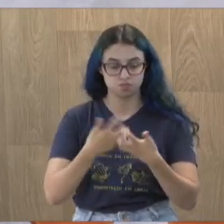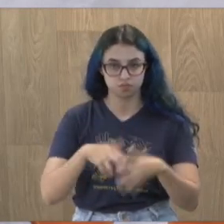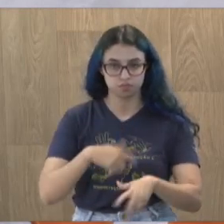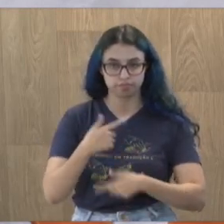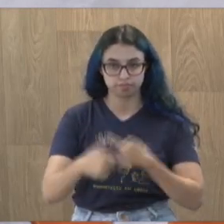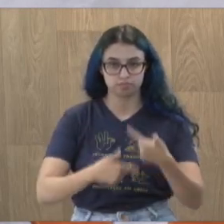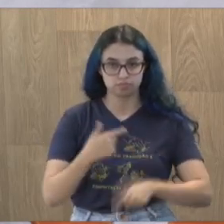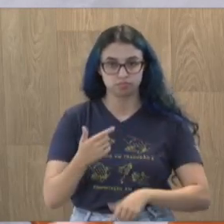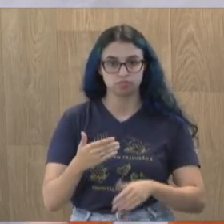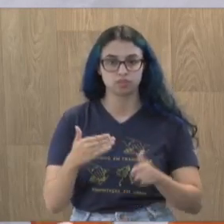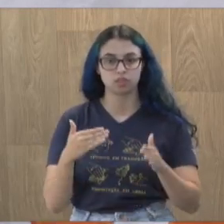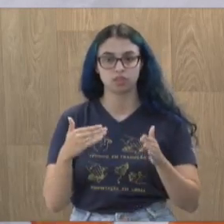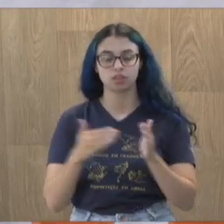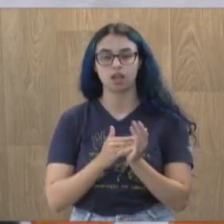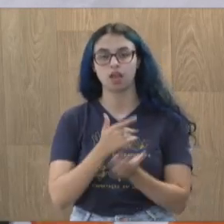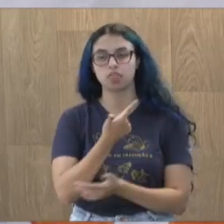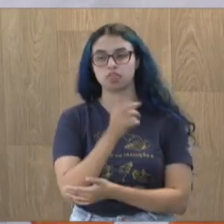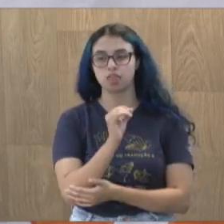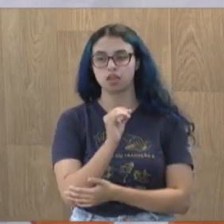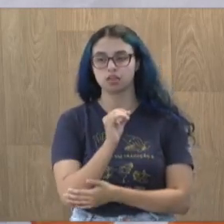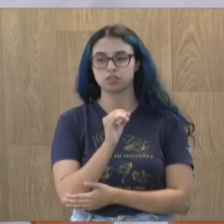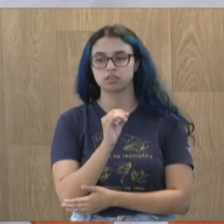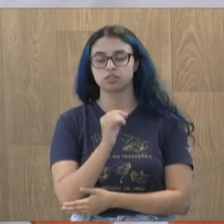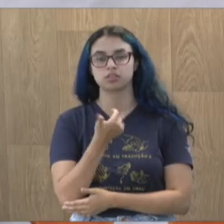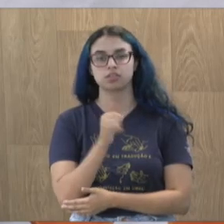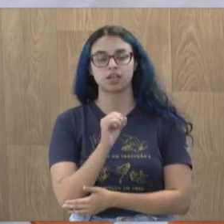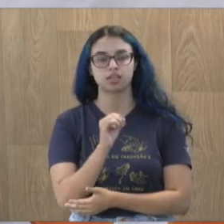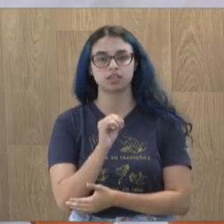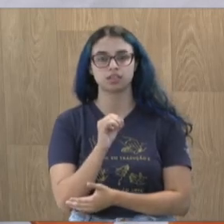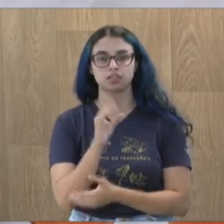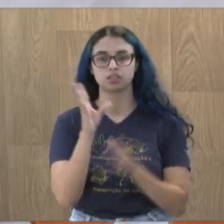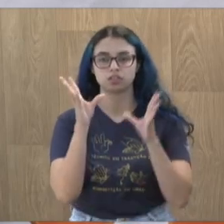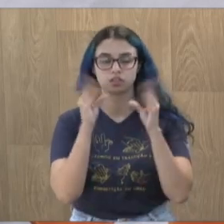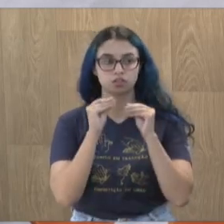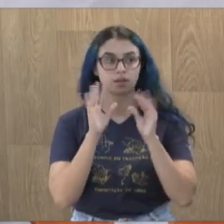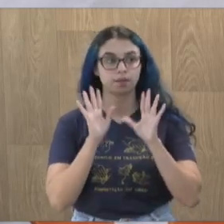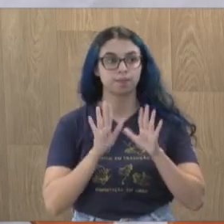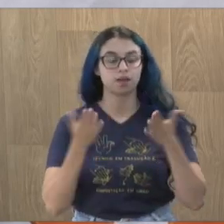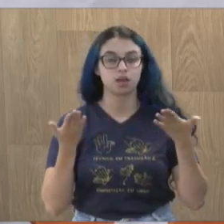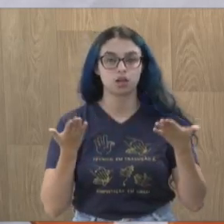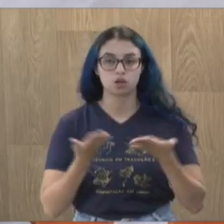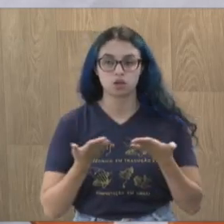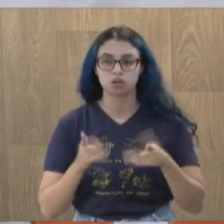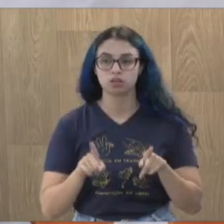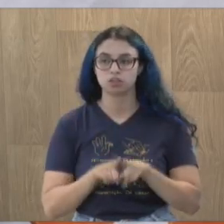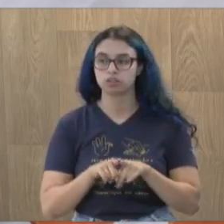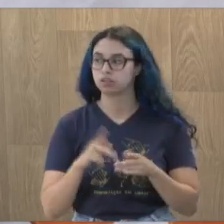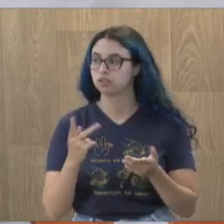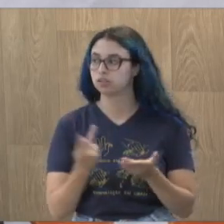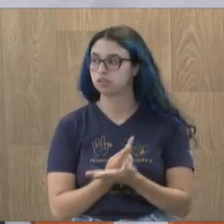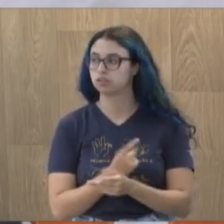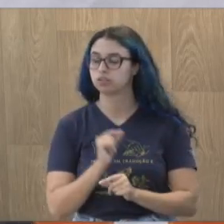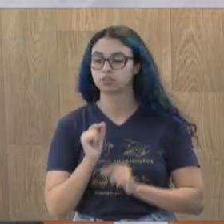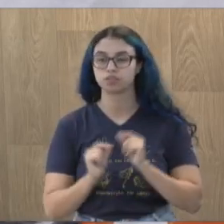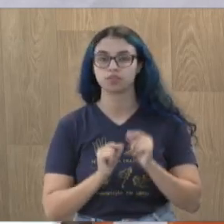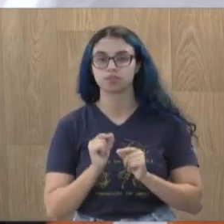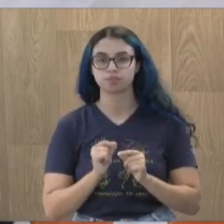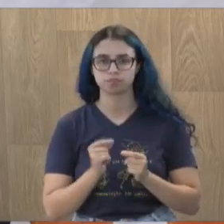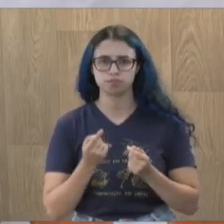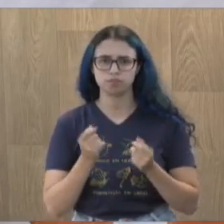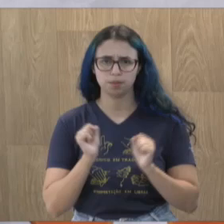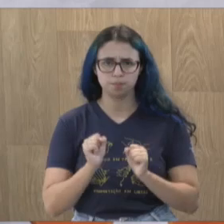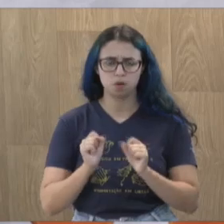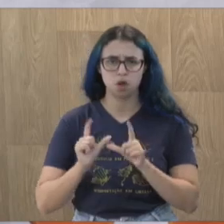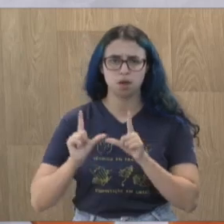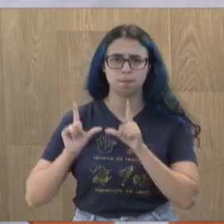Graças a Deus conseguimos. Mas outro ganho também, senhor Presidente, que hoje, a qual quer que mostre aqui, por favor, as imagens?